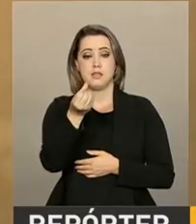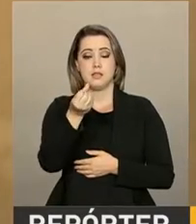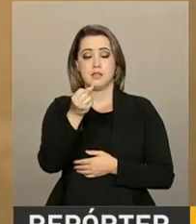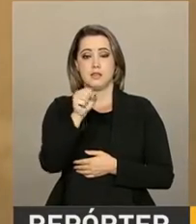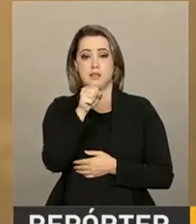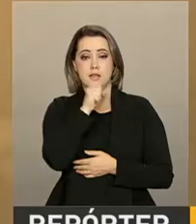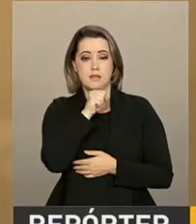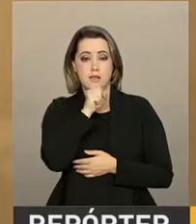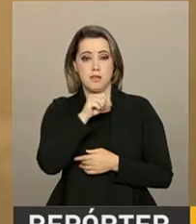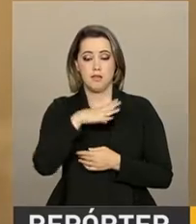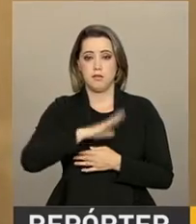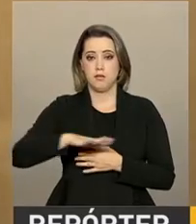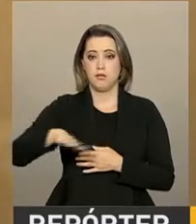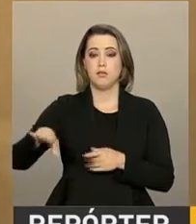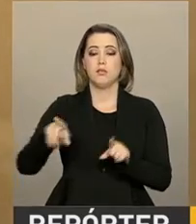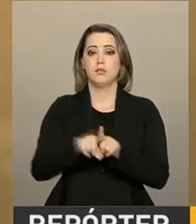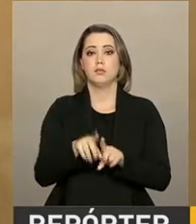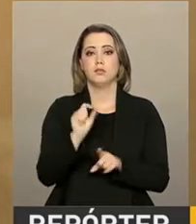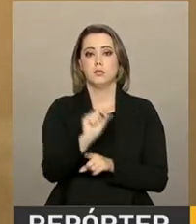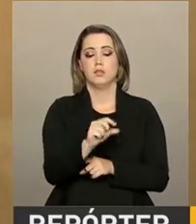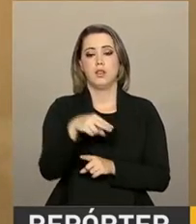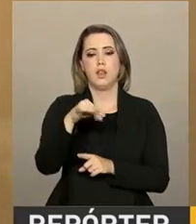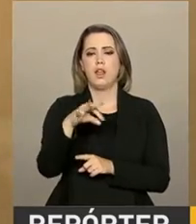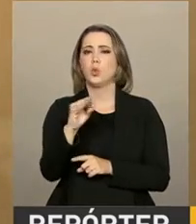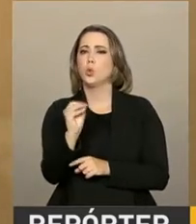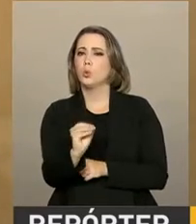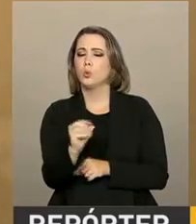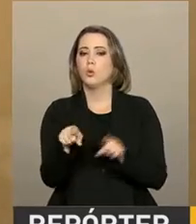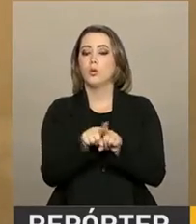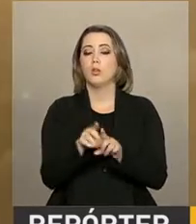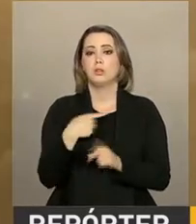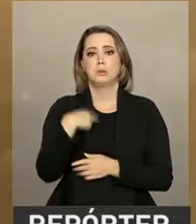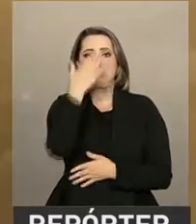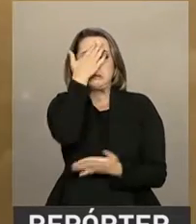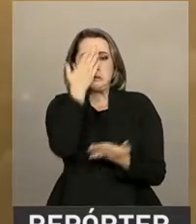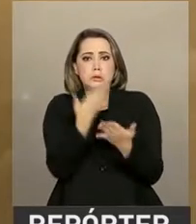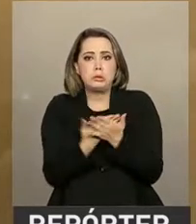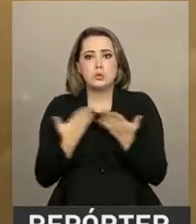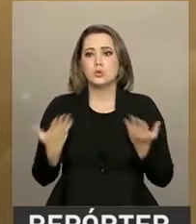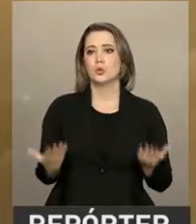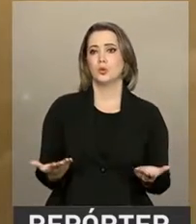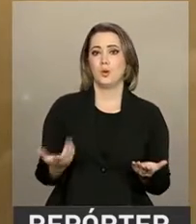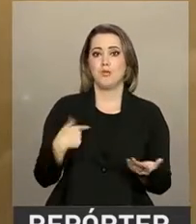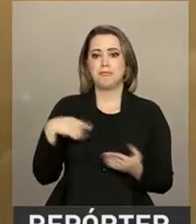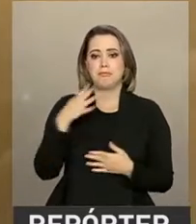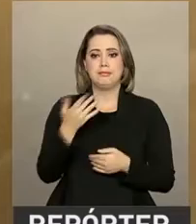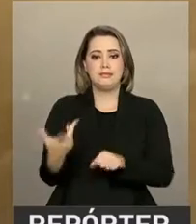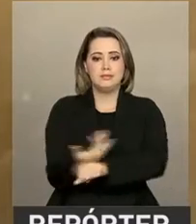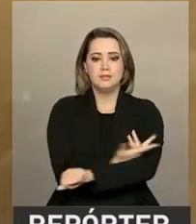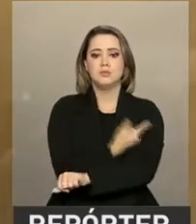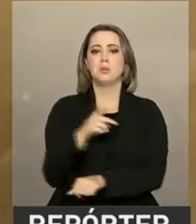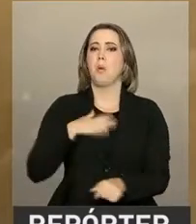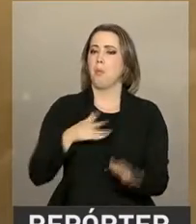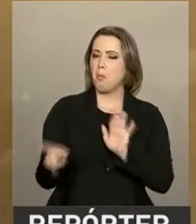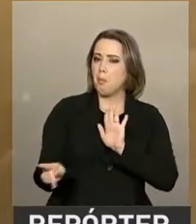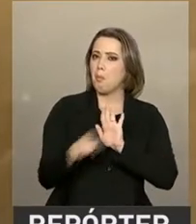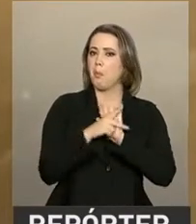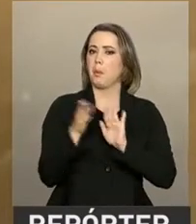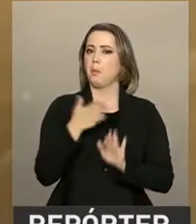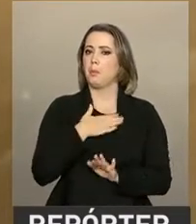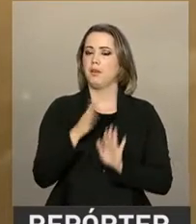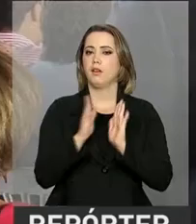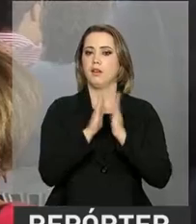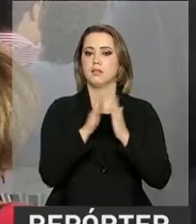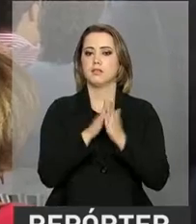acreditando ainda. Para mim, é emocionante. Agora, eu tenho uma coisa para chamar de meu, né? A minha